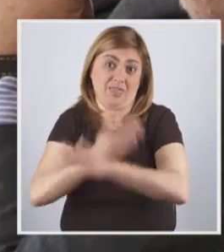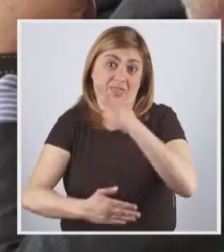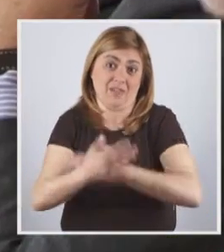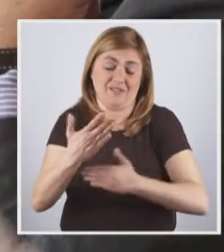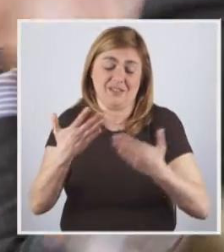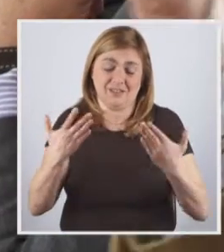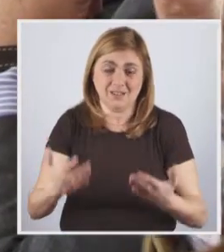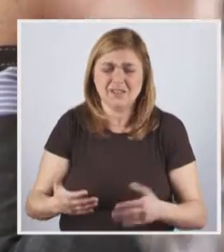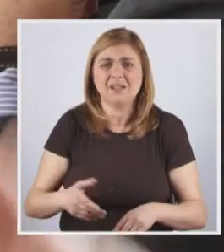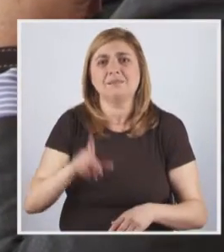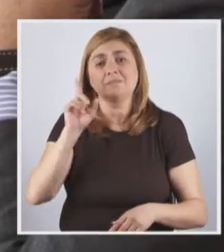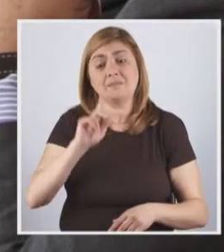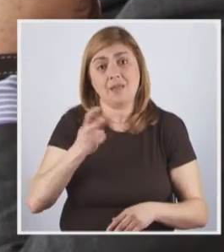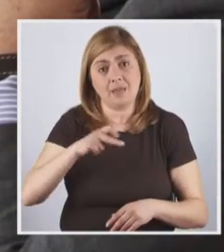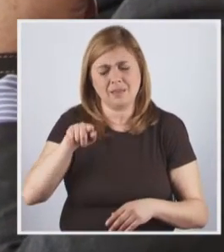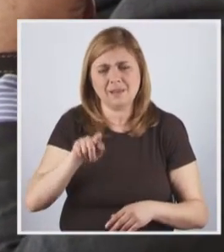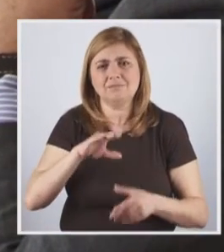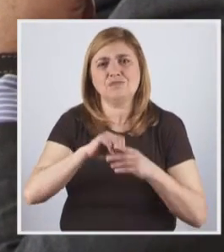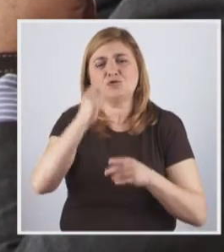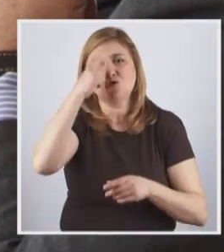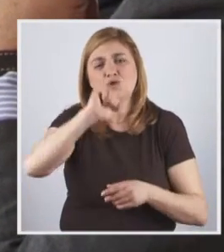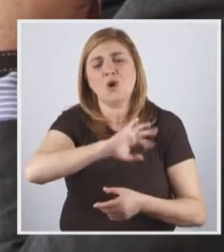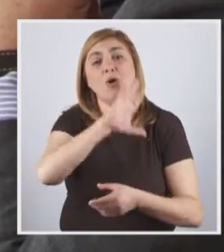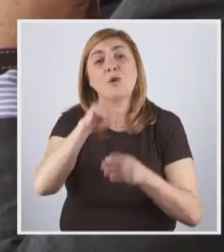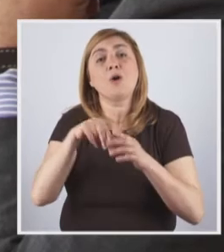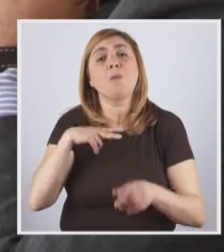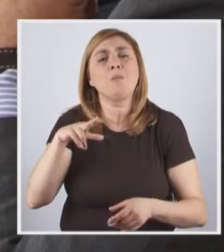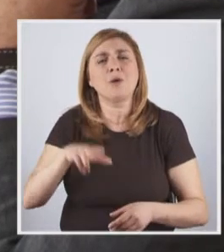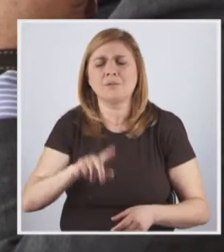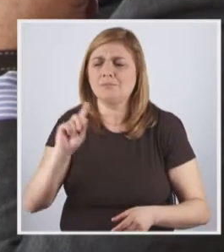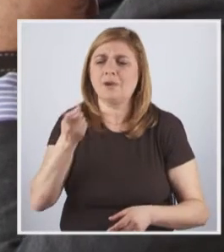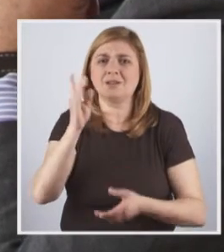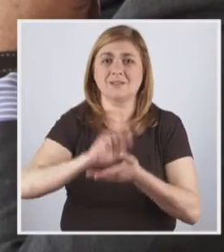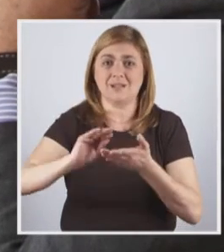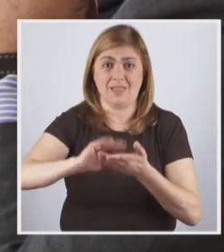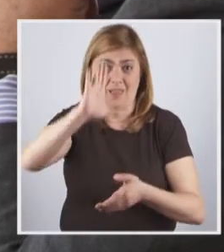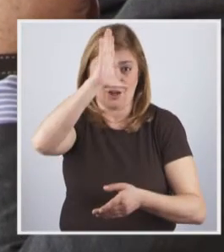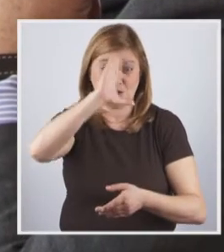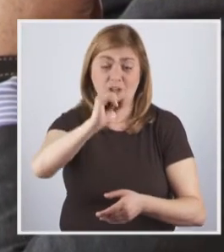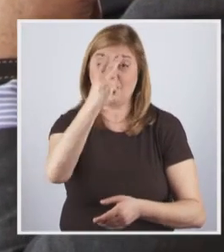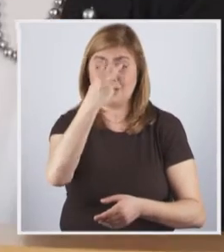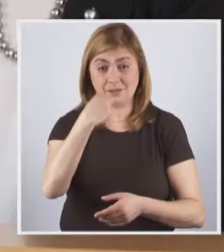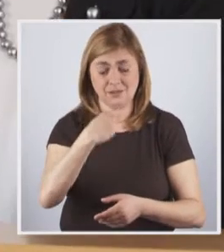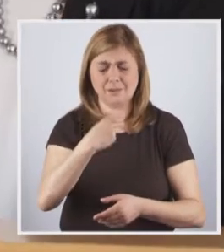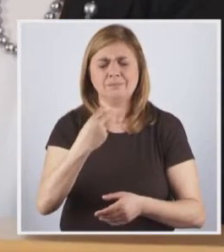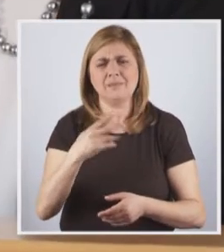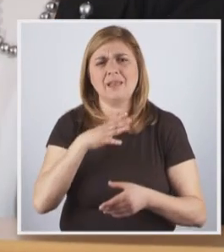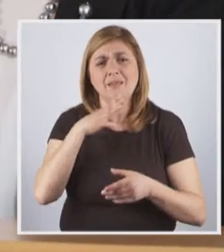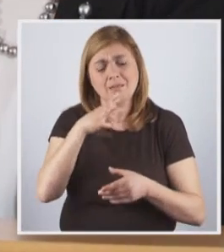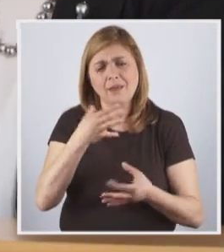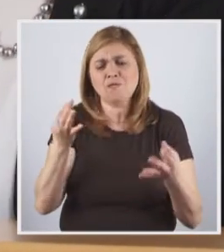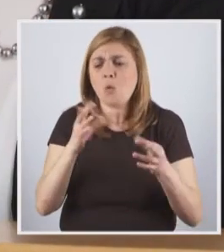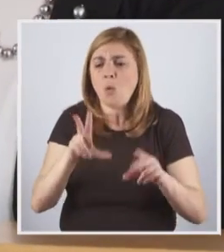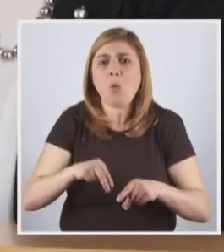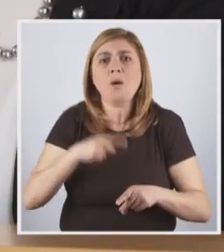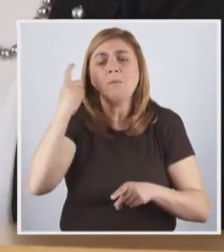Ana Sofia Antunes entra para a história da inclusão em Portugal como a primeira secretária de Estado cega. Confessa nunca